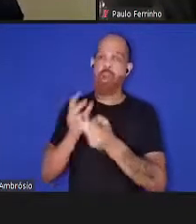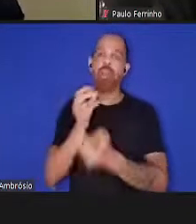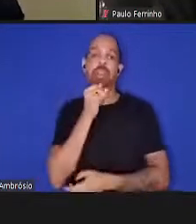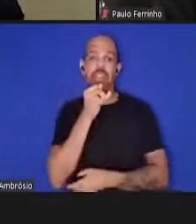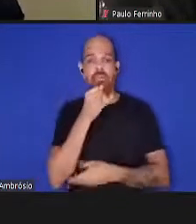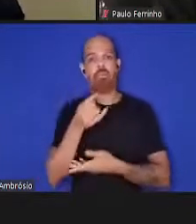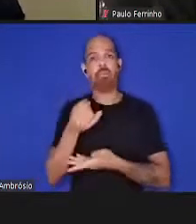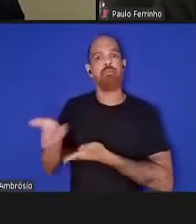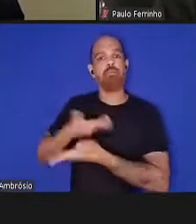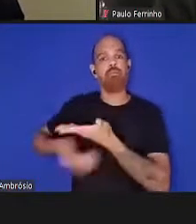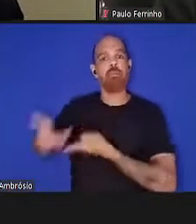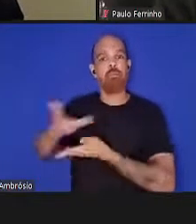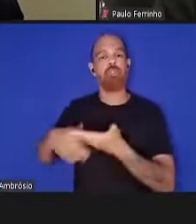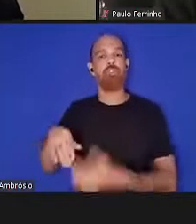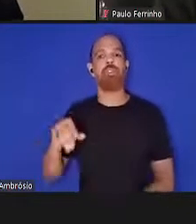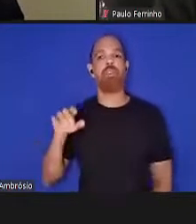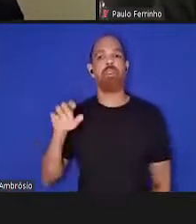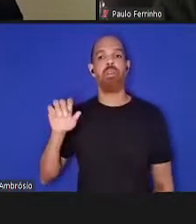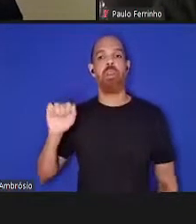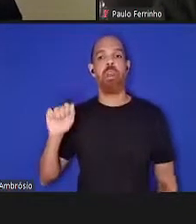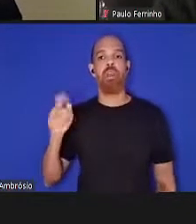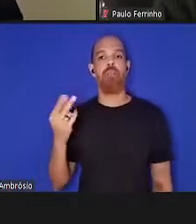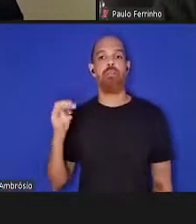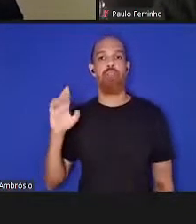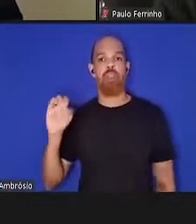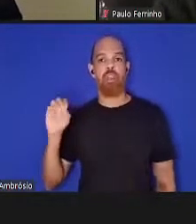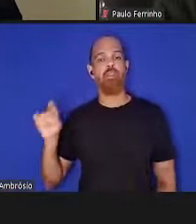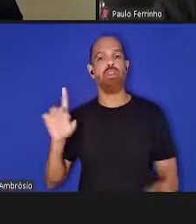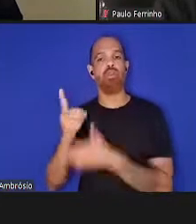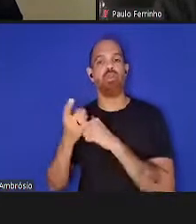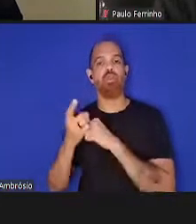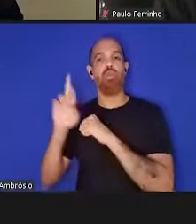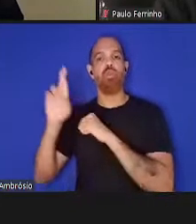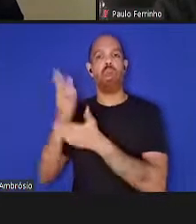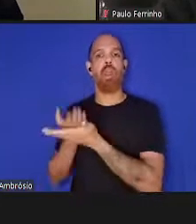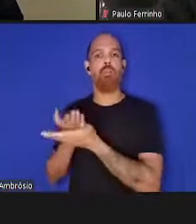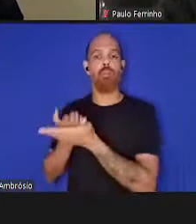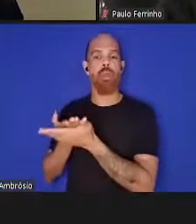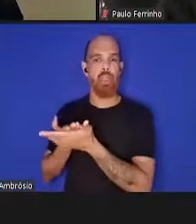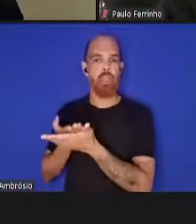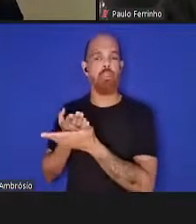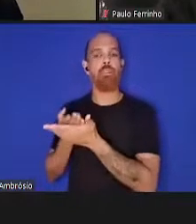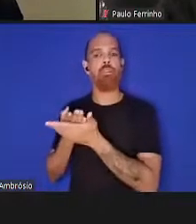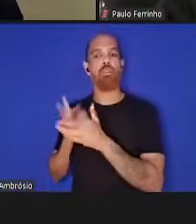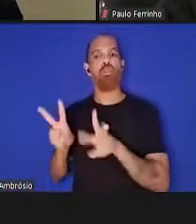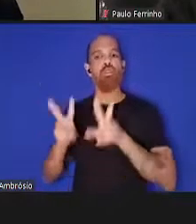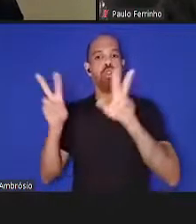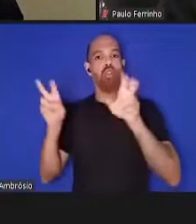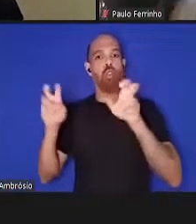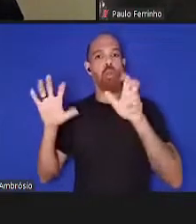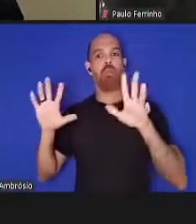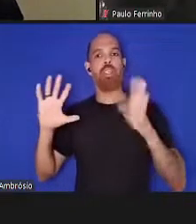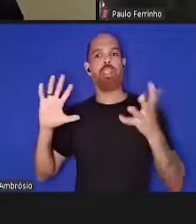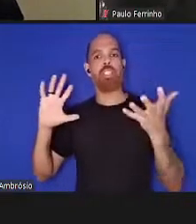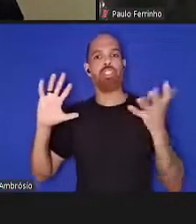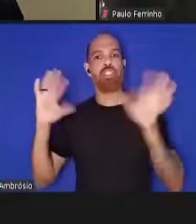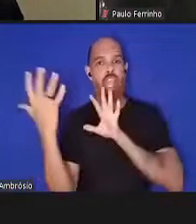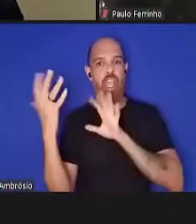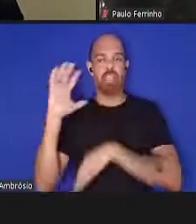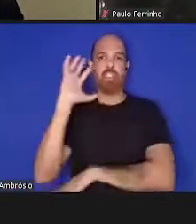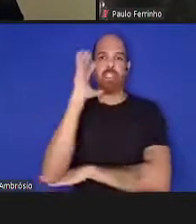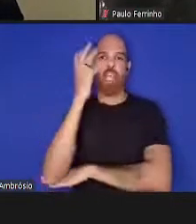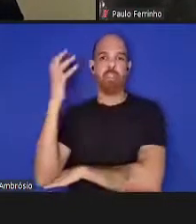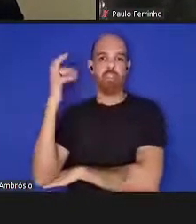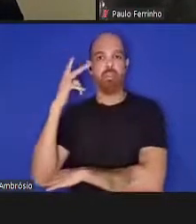Universidade de Aveiro um doutoramento sobre questões de desastres naturais e respostas sociais